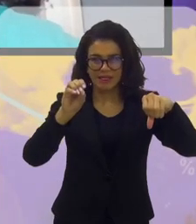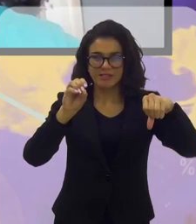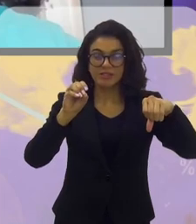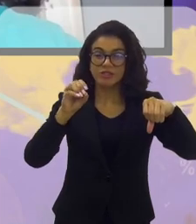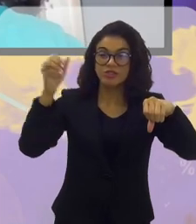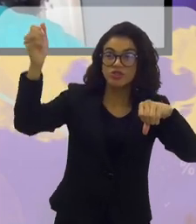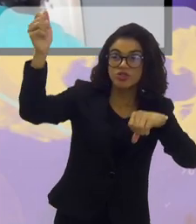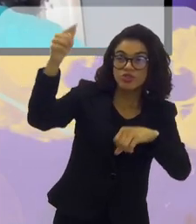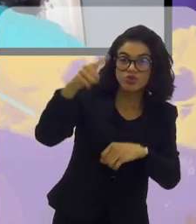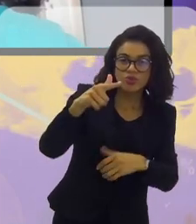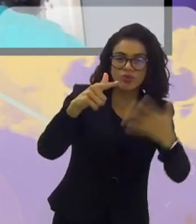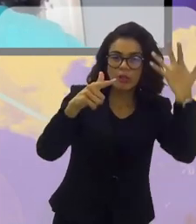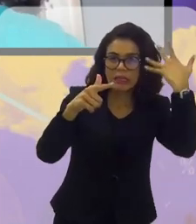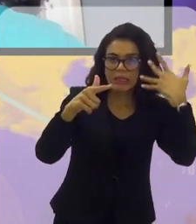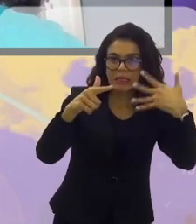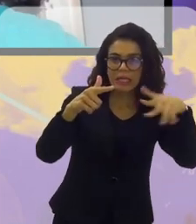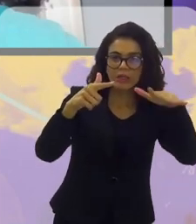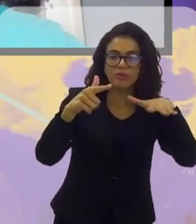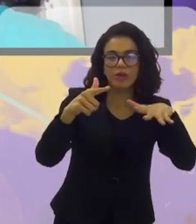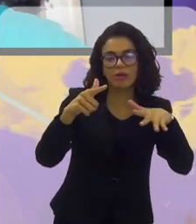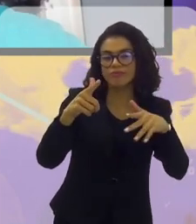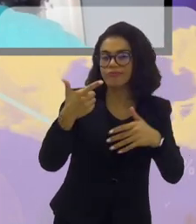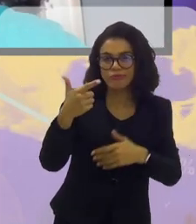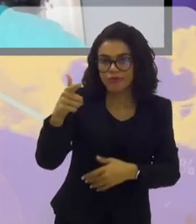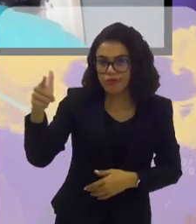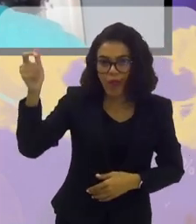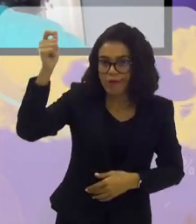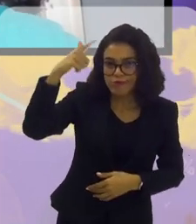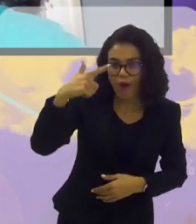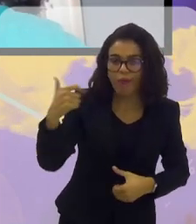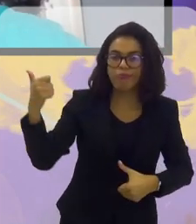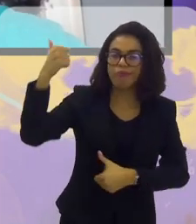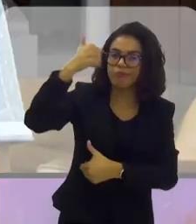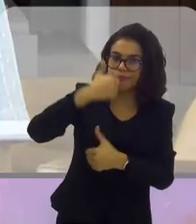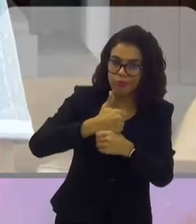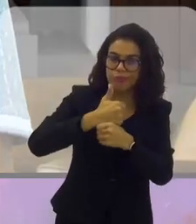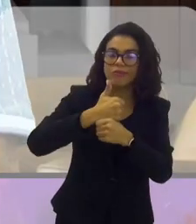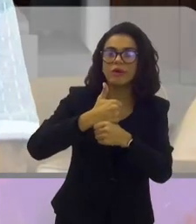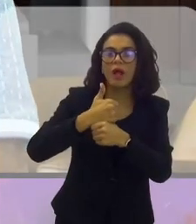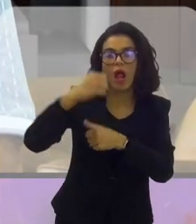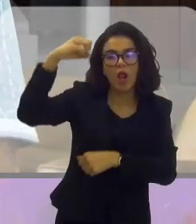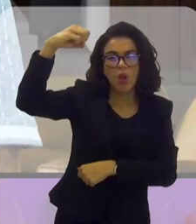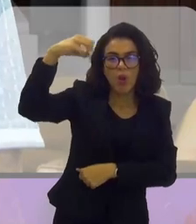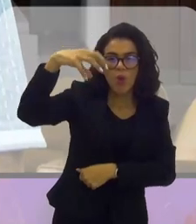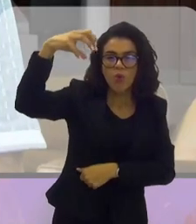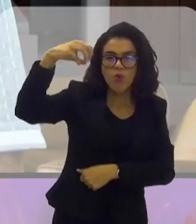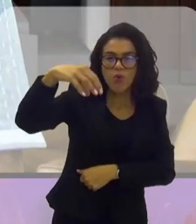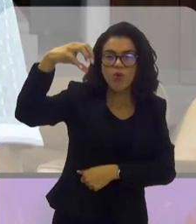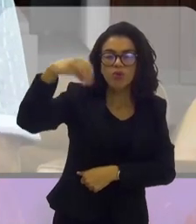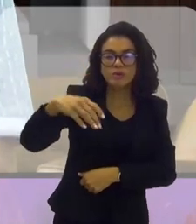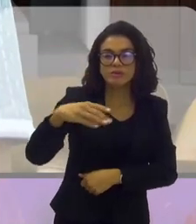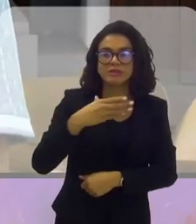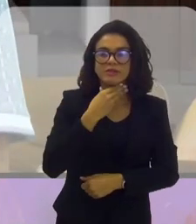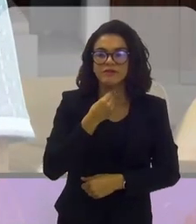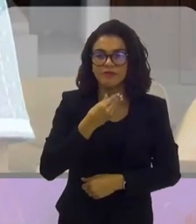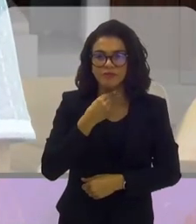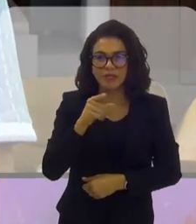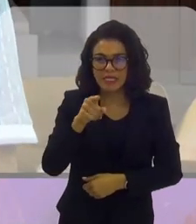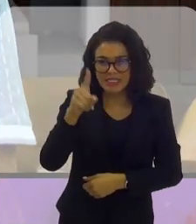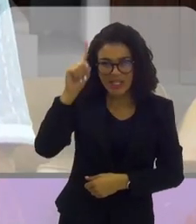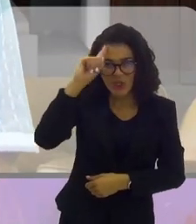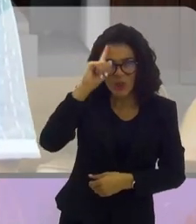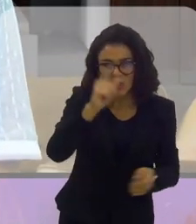luz natural, no caso, o sol, não tendo, você tem as máquinas que o Maracana tem para fazer essa luz artificial. Isso